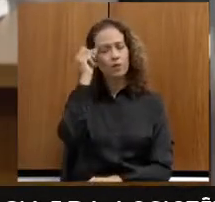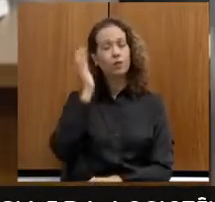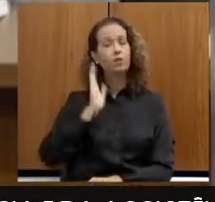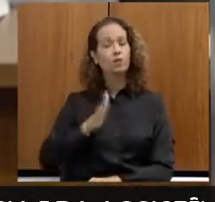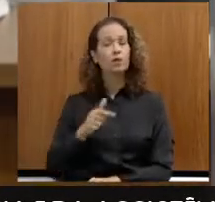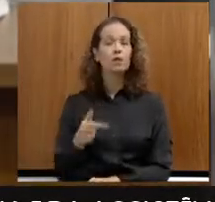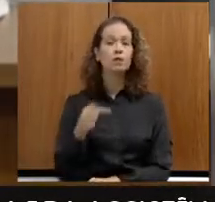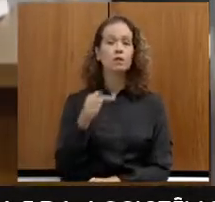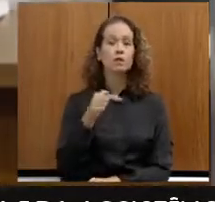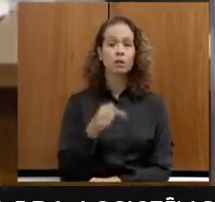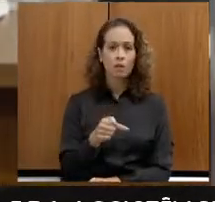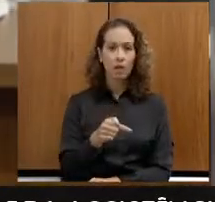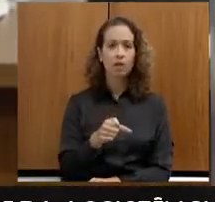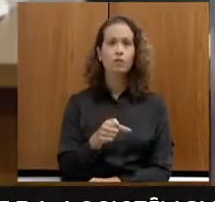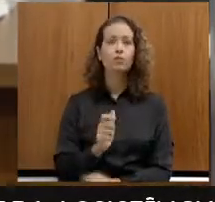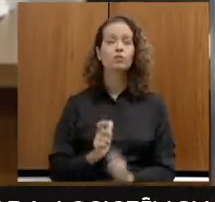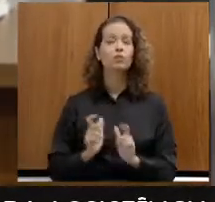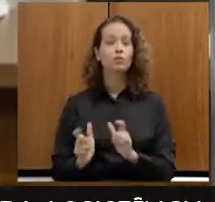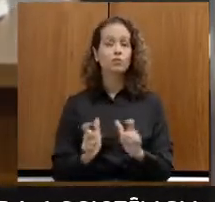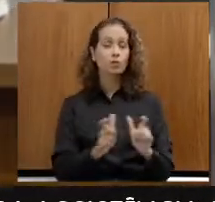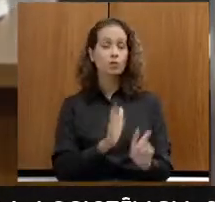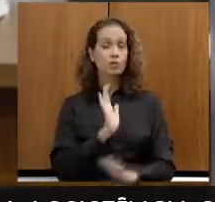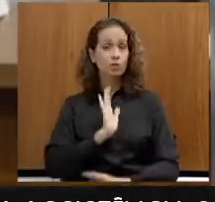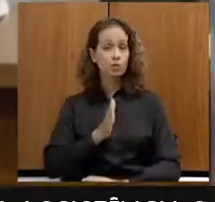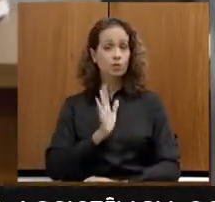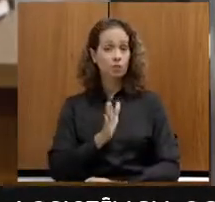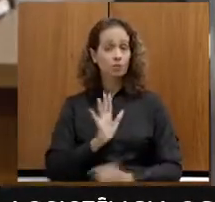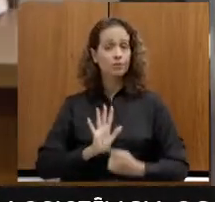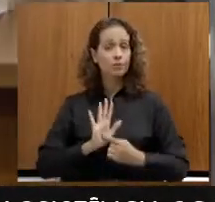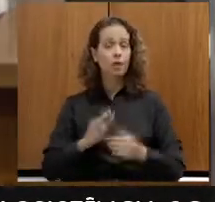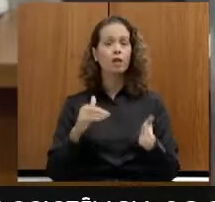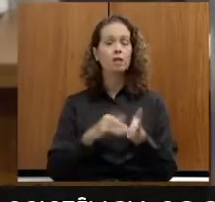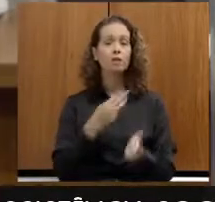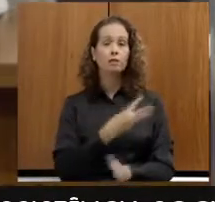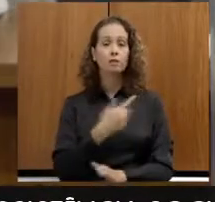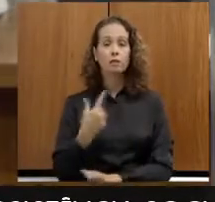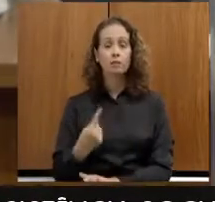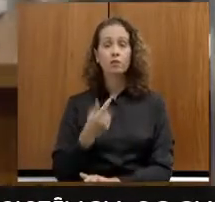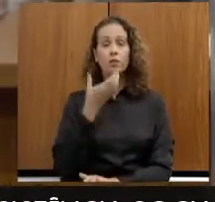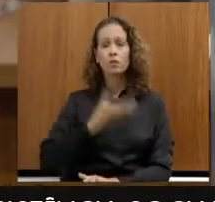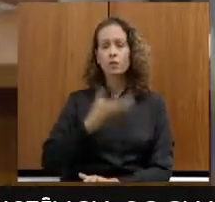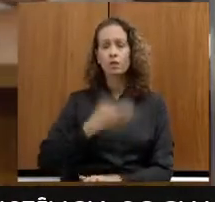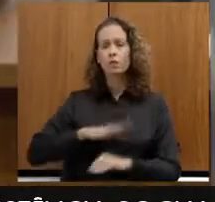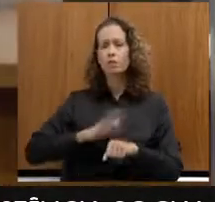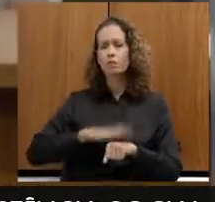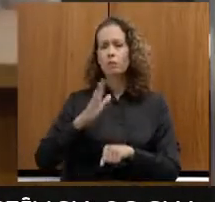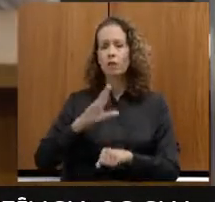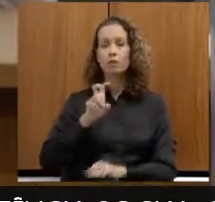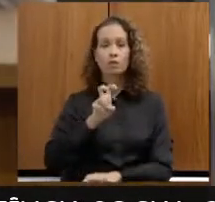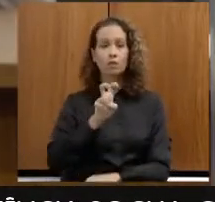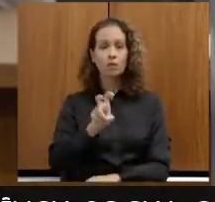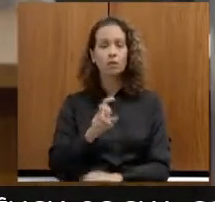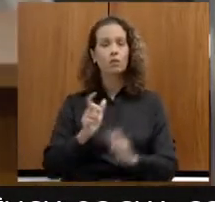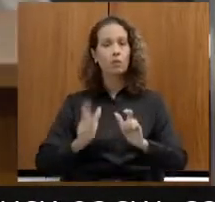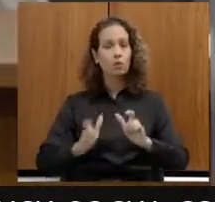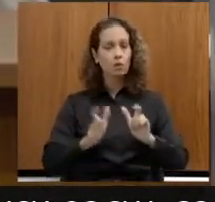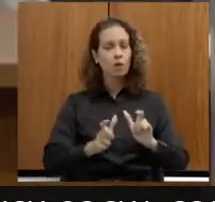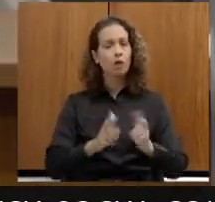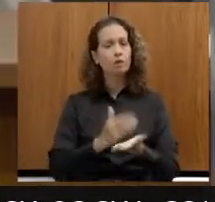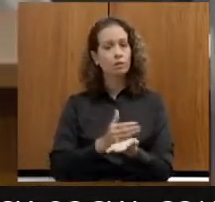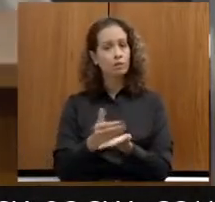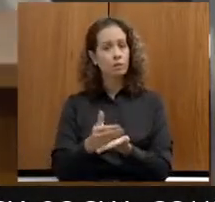implementadas dessa ponte digital, e agora, até dia 31 de dezembro, nós teremos mais cinco unidades de implementação.